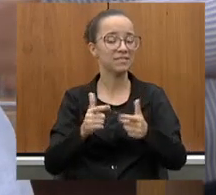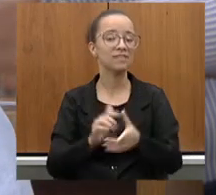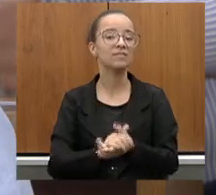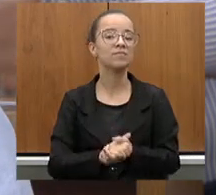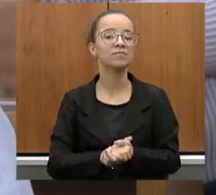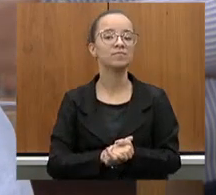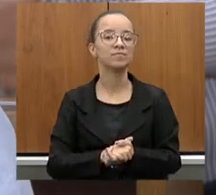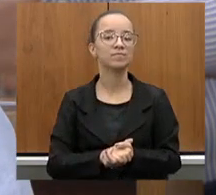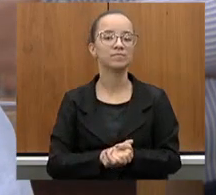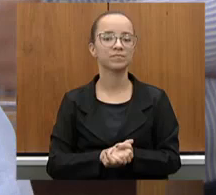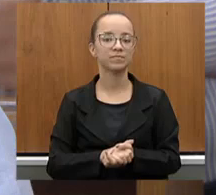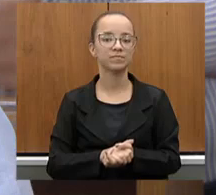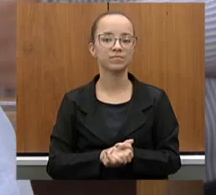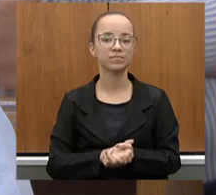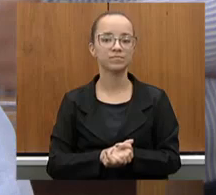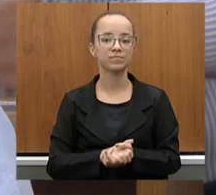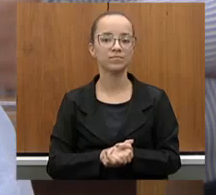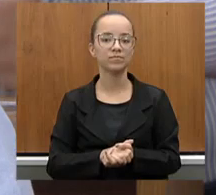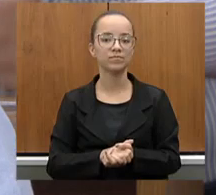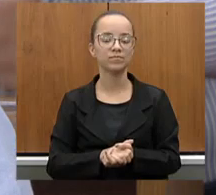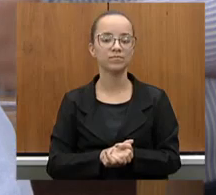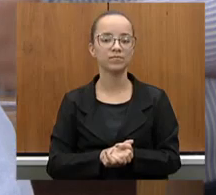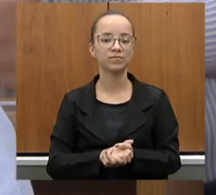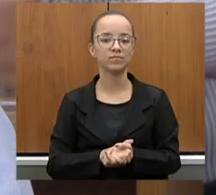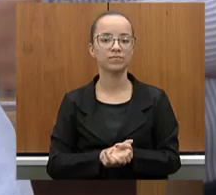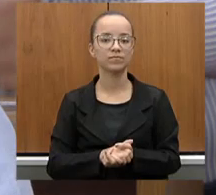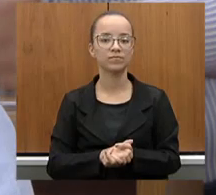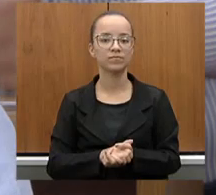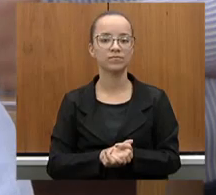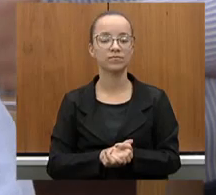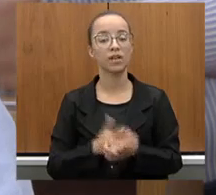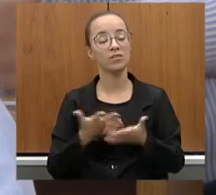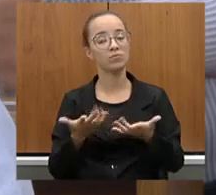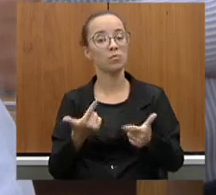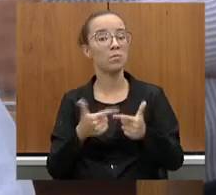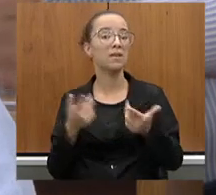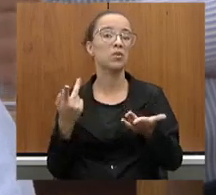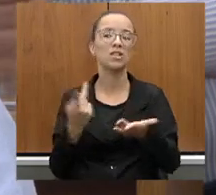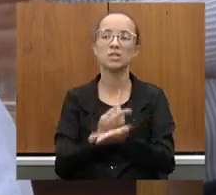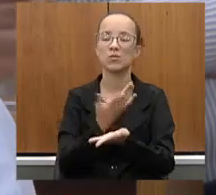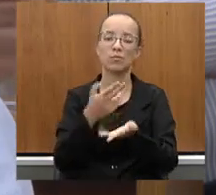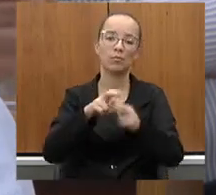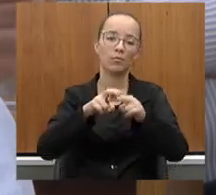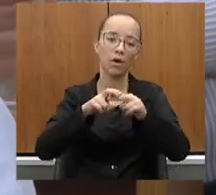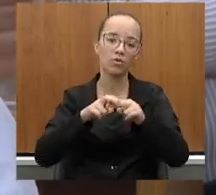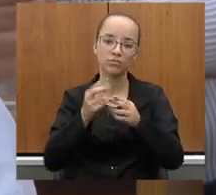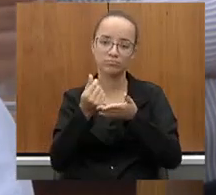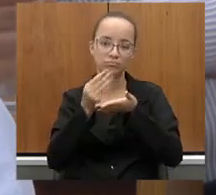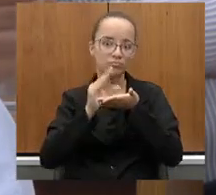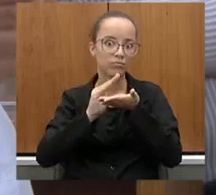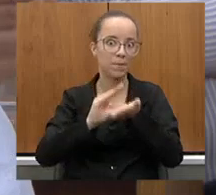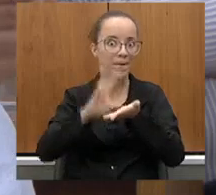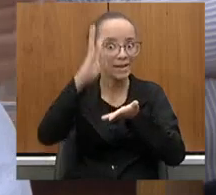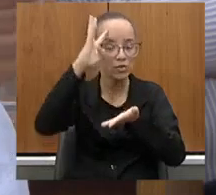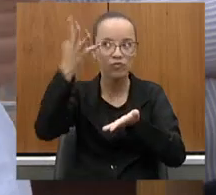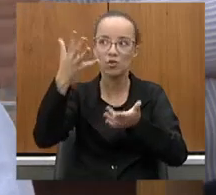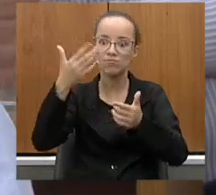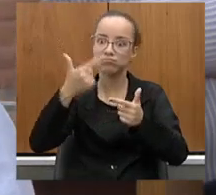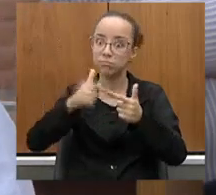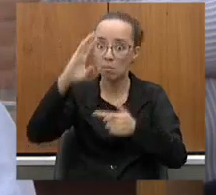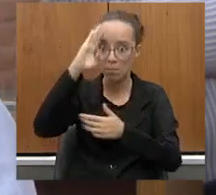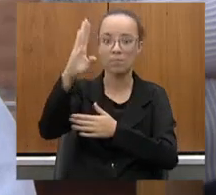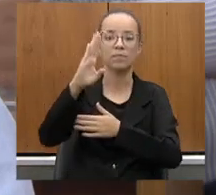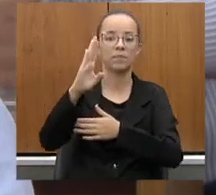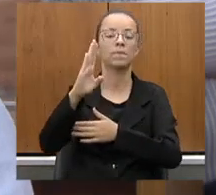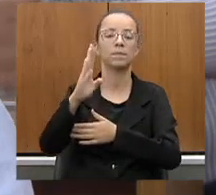que, vamos dizer, é derivado do investimento para resolver o grande problema e grande